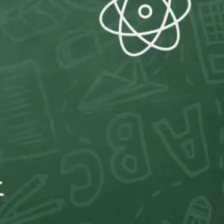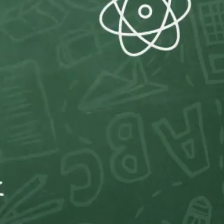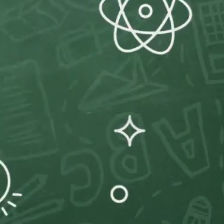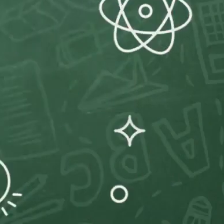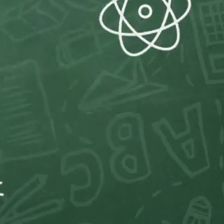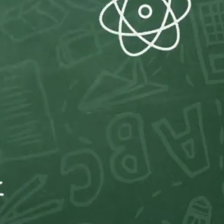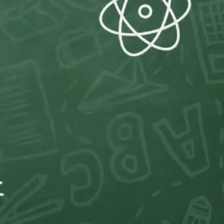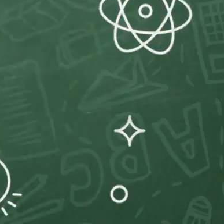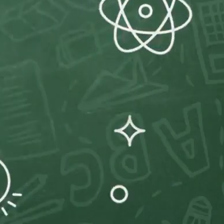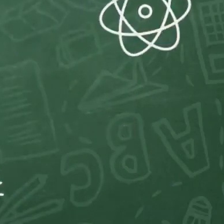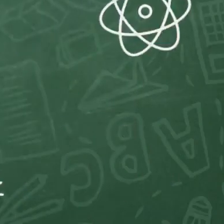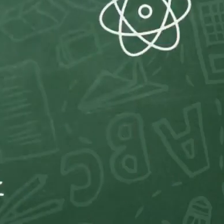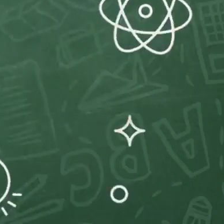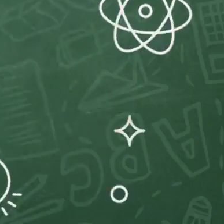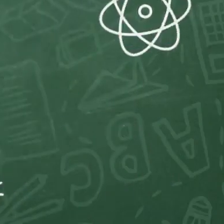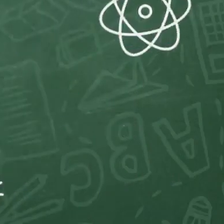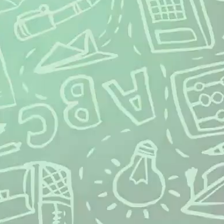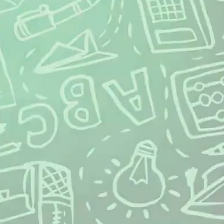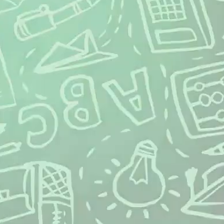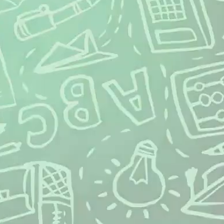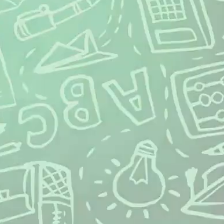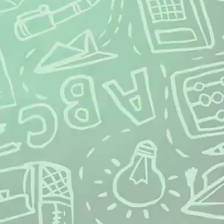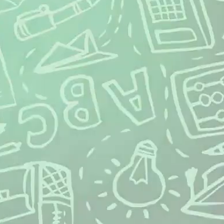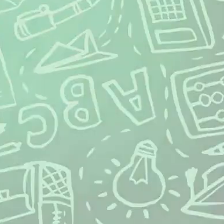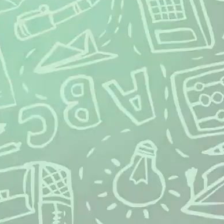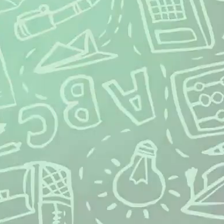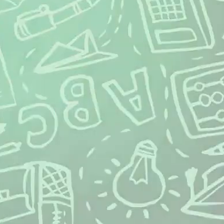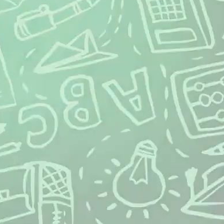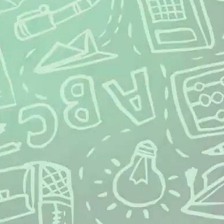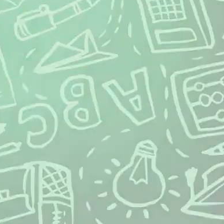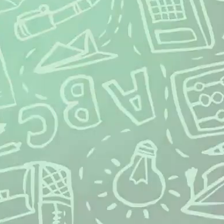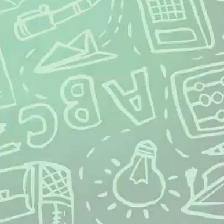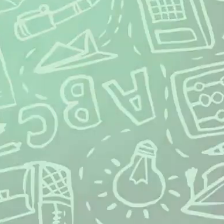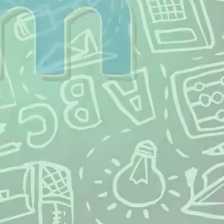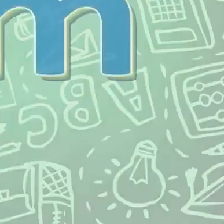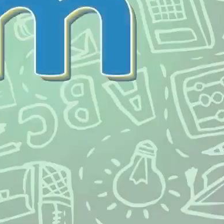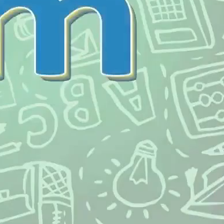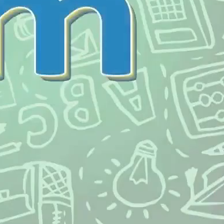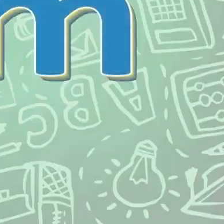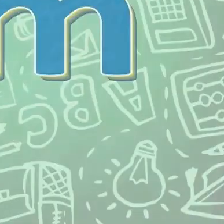e na volta é a vez do componente de história. Tchau, tchau!